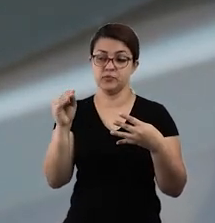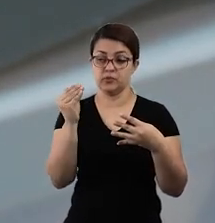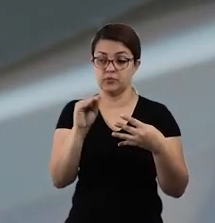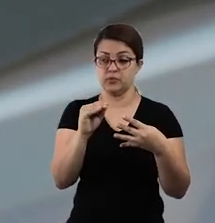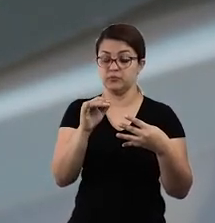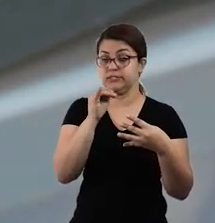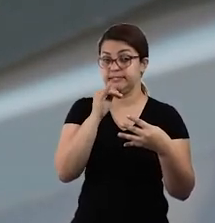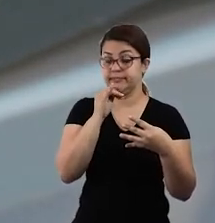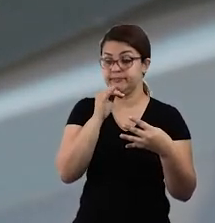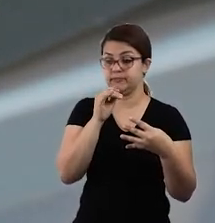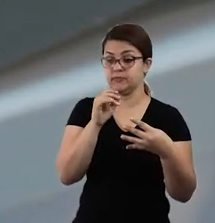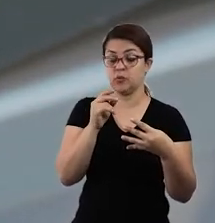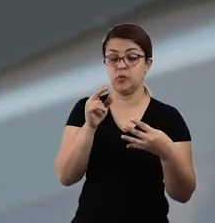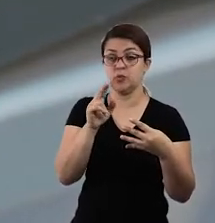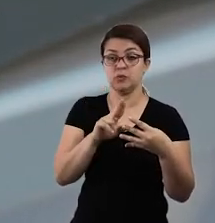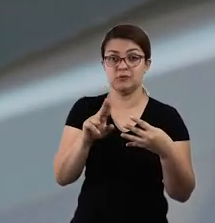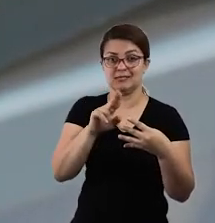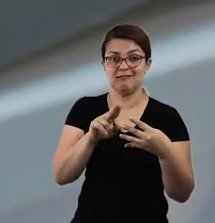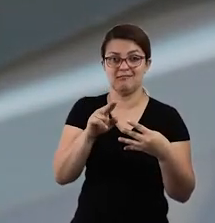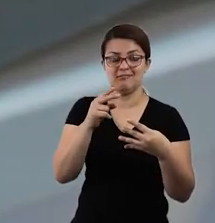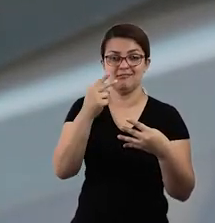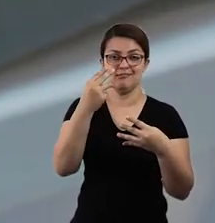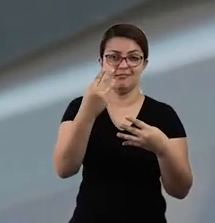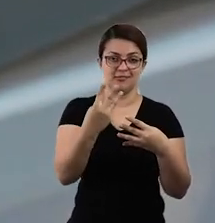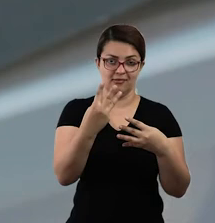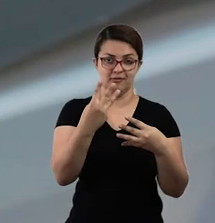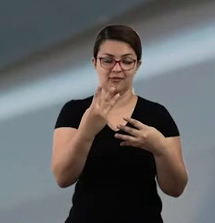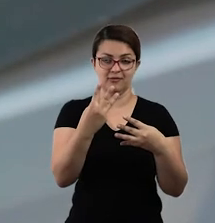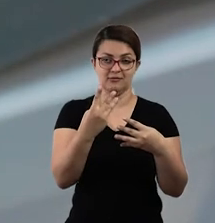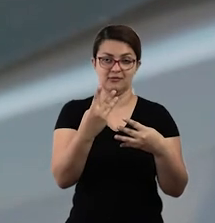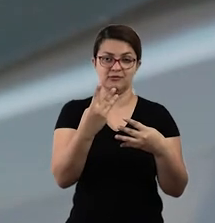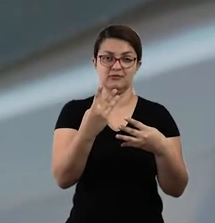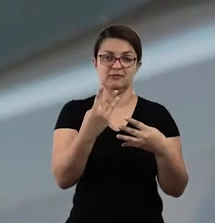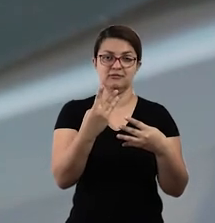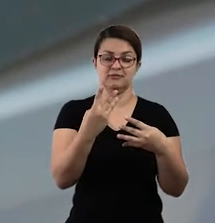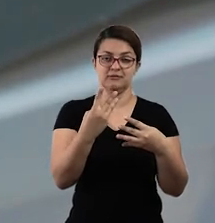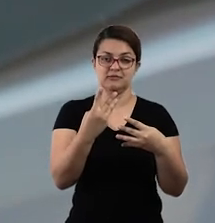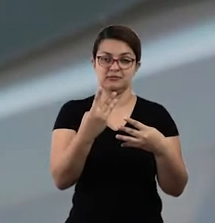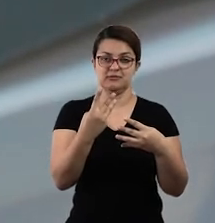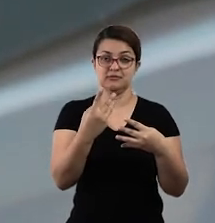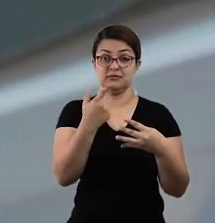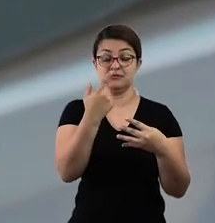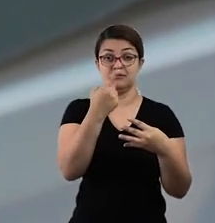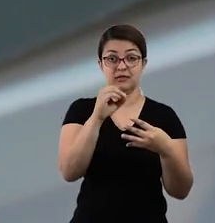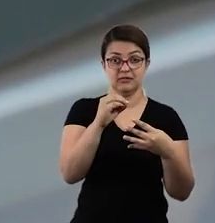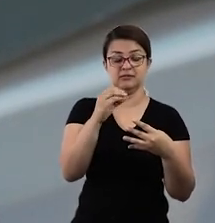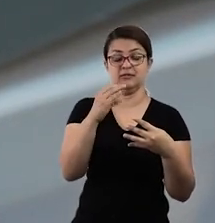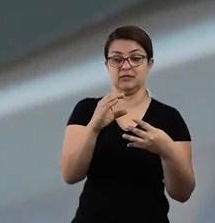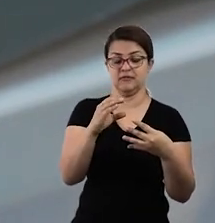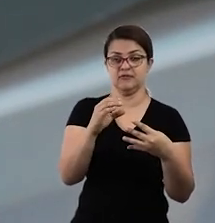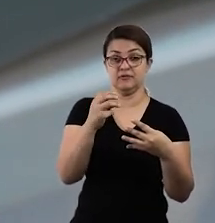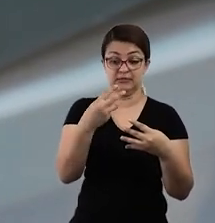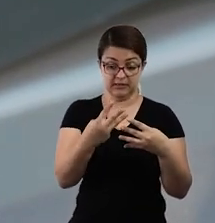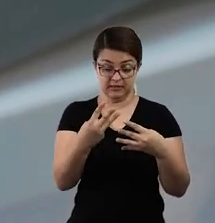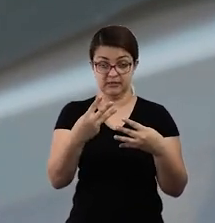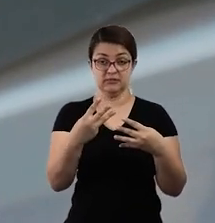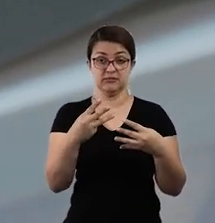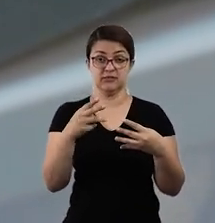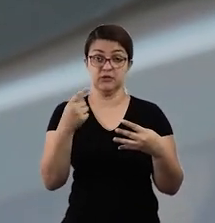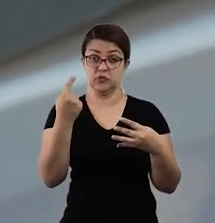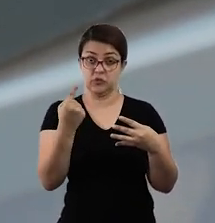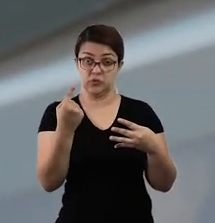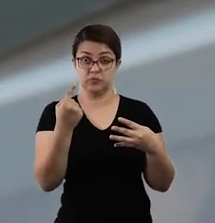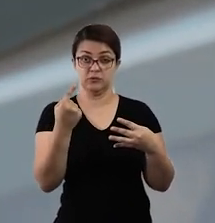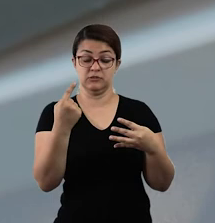Ou então, segundo exemplo, eu utilizei três moedinhas de 10 centavos. Então eu vou colocar o número 3 aqui e uma moedinha de 5